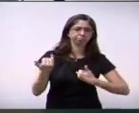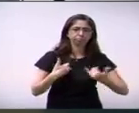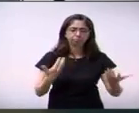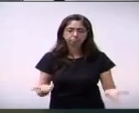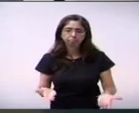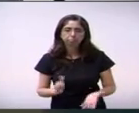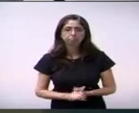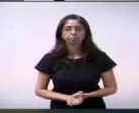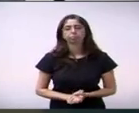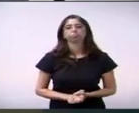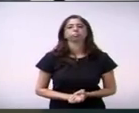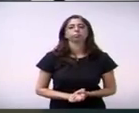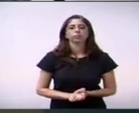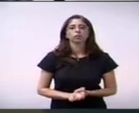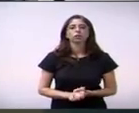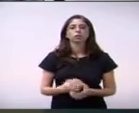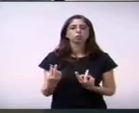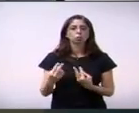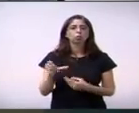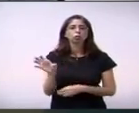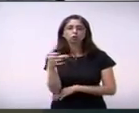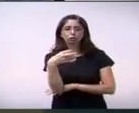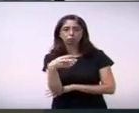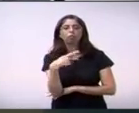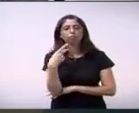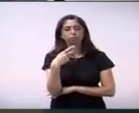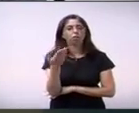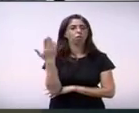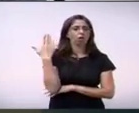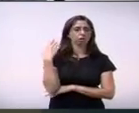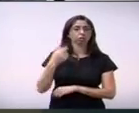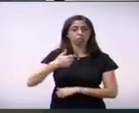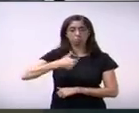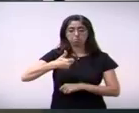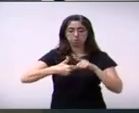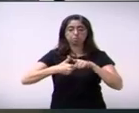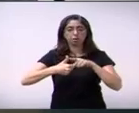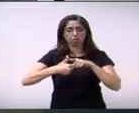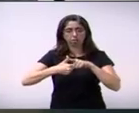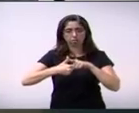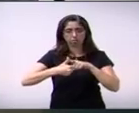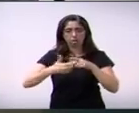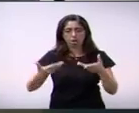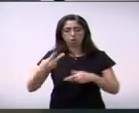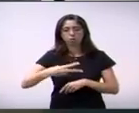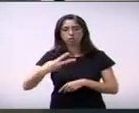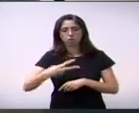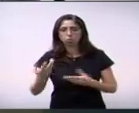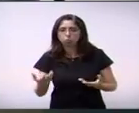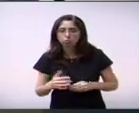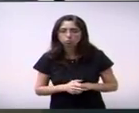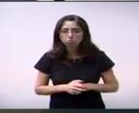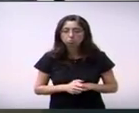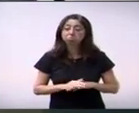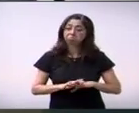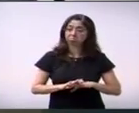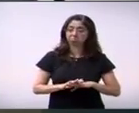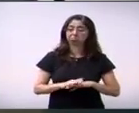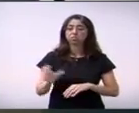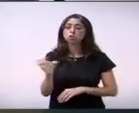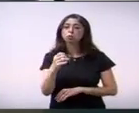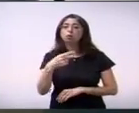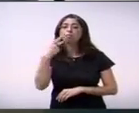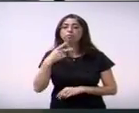parte, e eu já ouvi ele diversas vezes, inclusive, na última sessão, falando o seguinte. Que bom que, num projeto